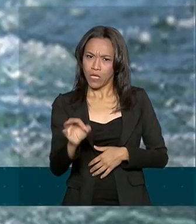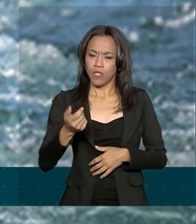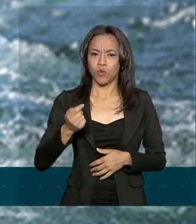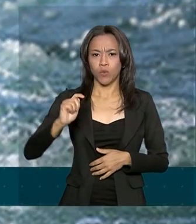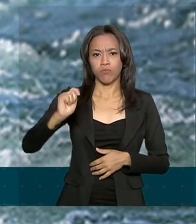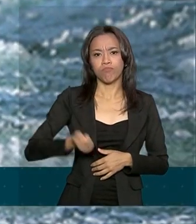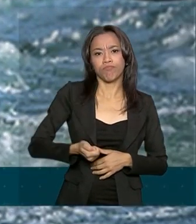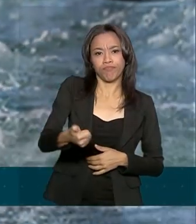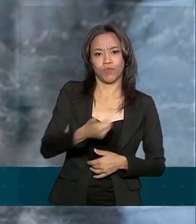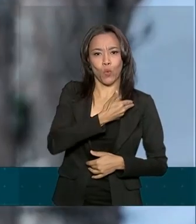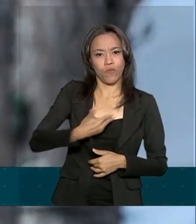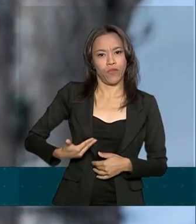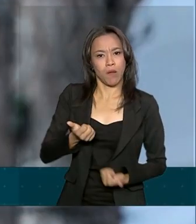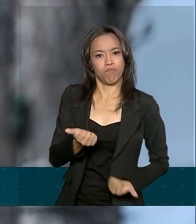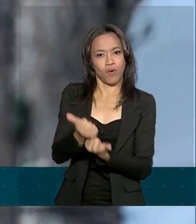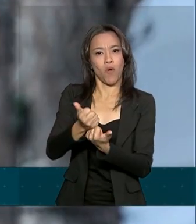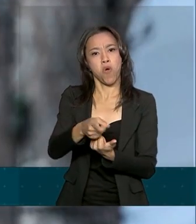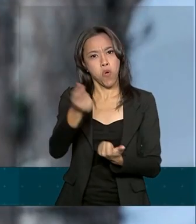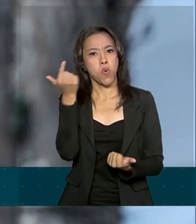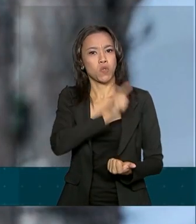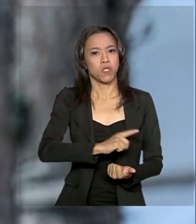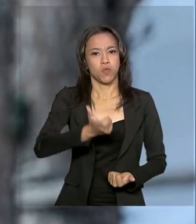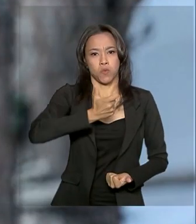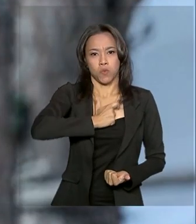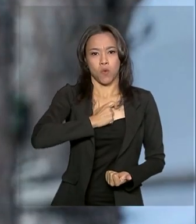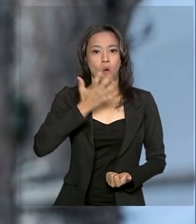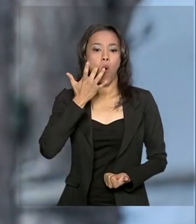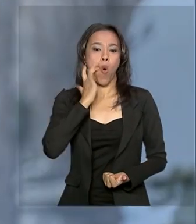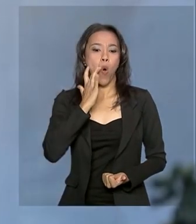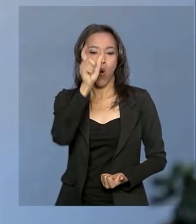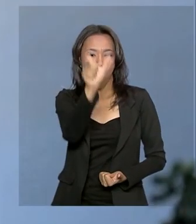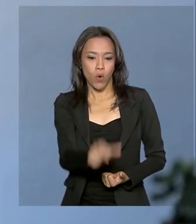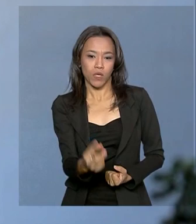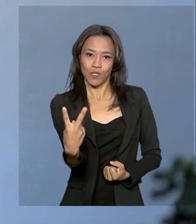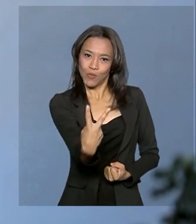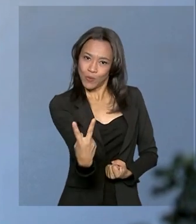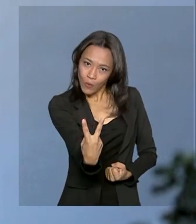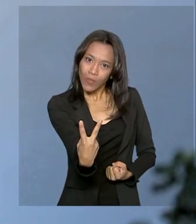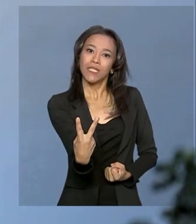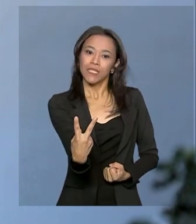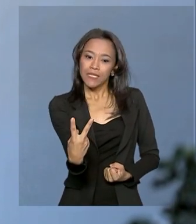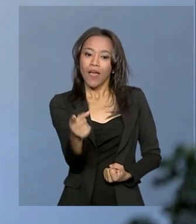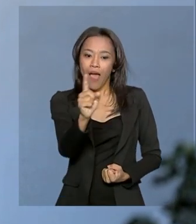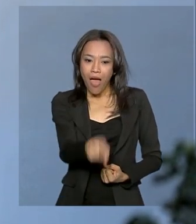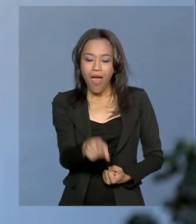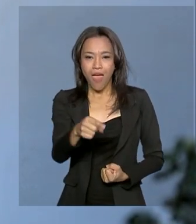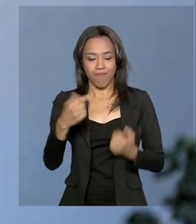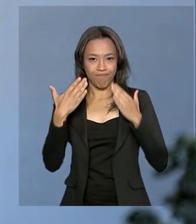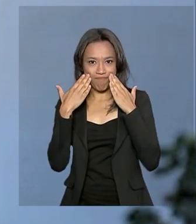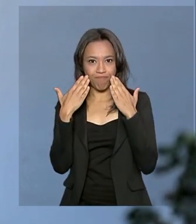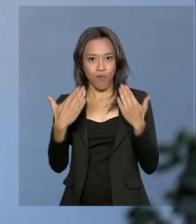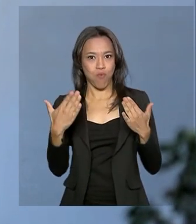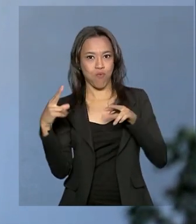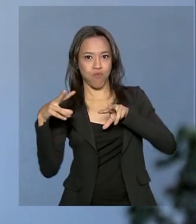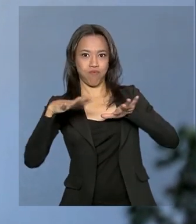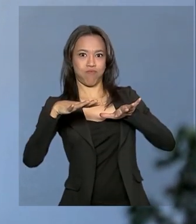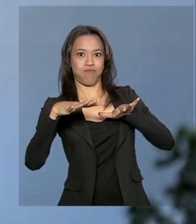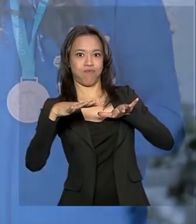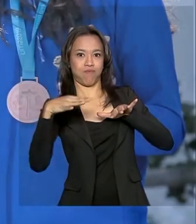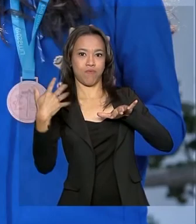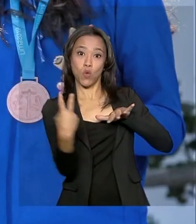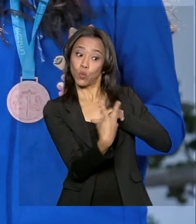Bolsa Atleta, faturou o ouro e fez história. Ana Sátila e Pedro Gonçalves foram os destaques do final de semana.